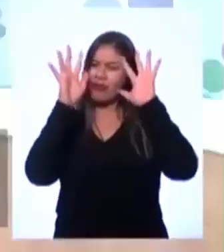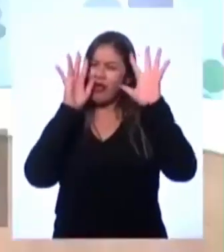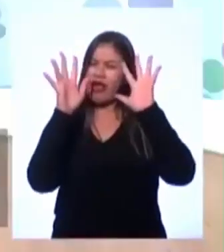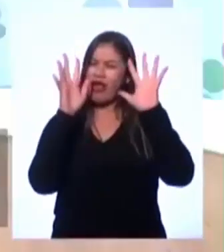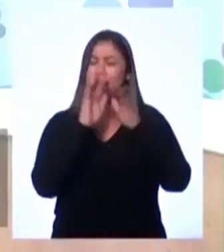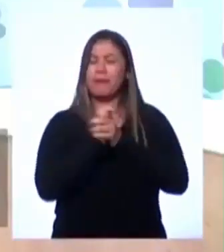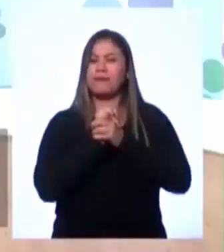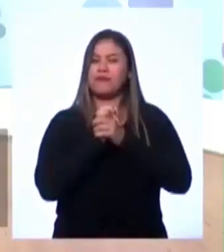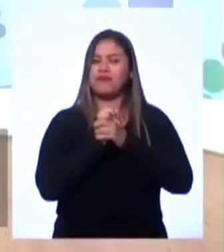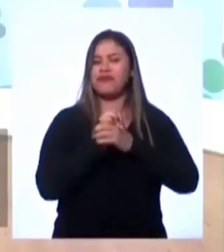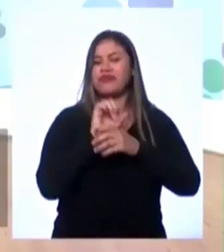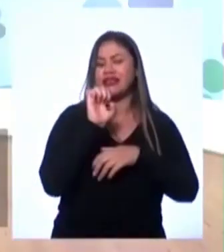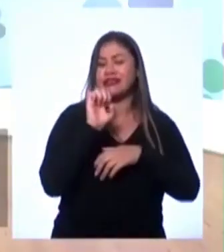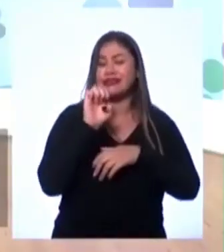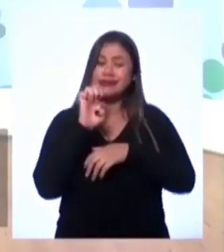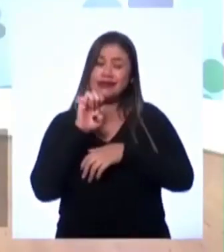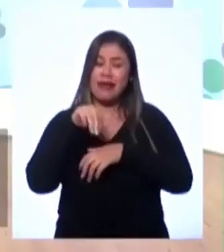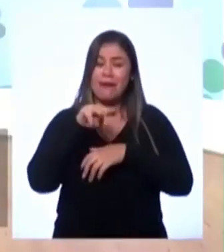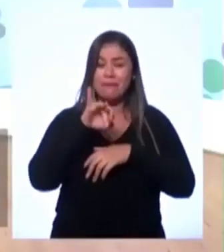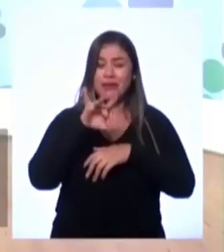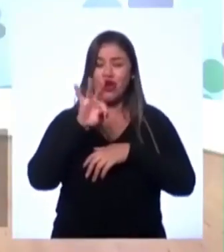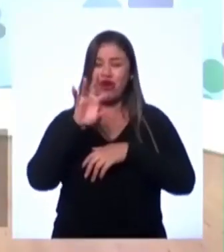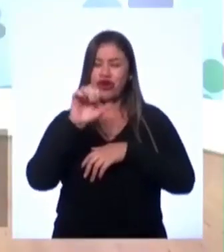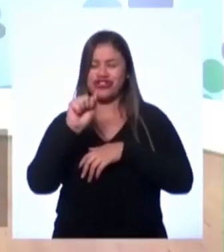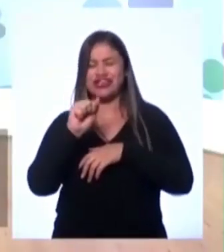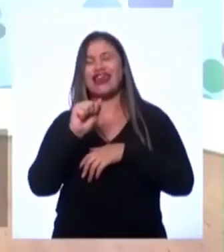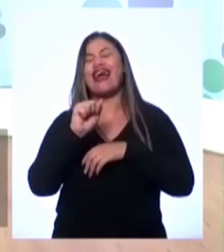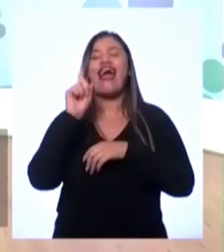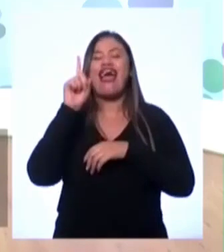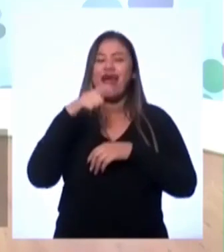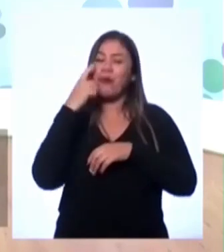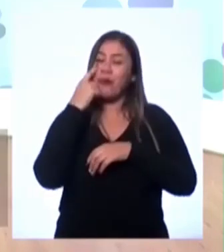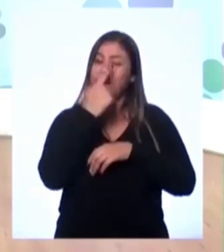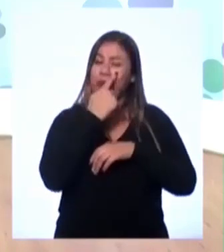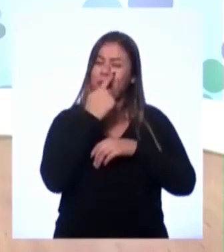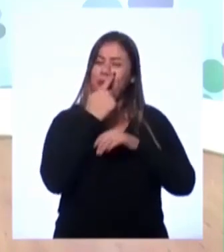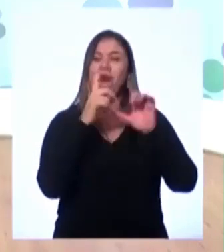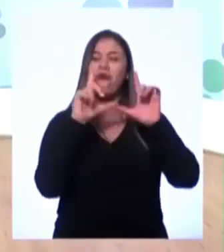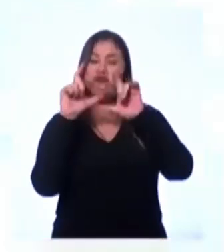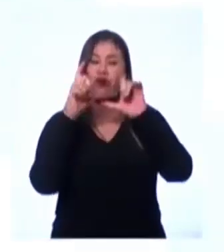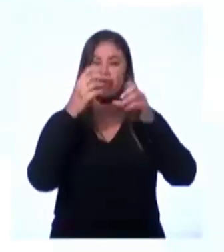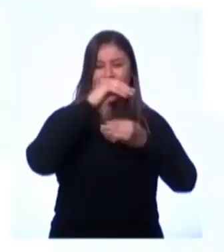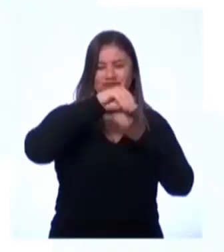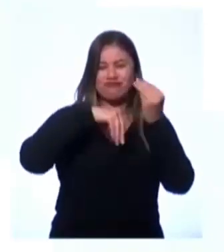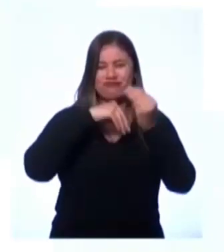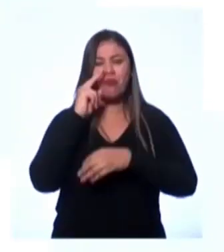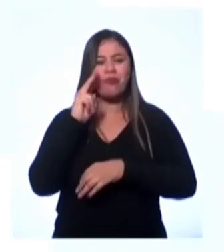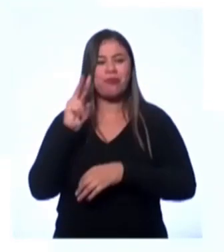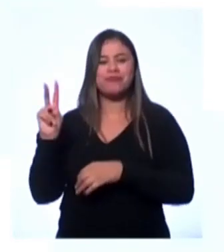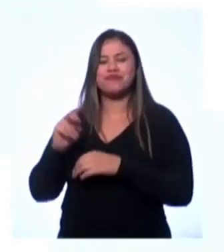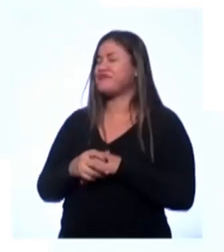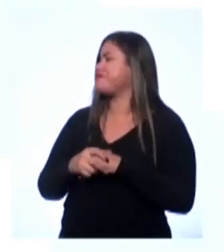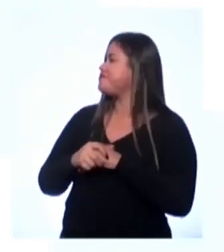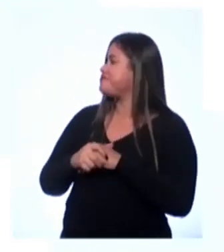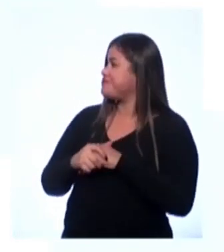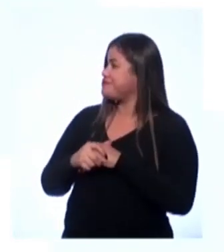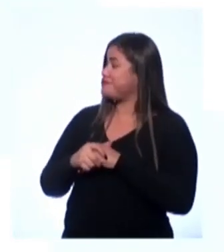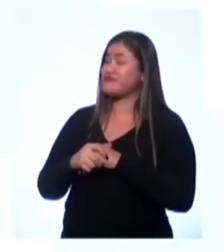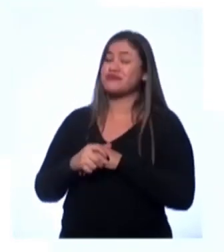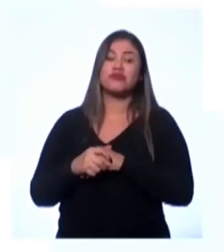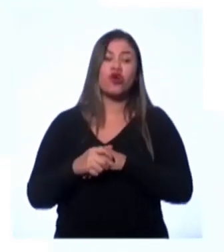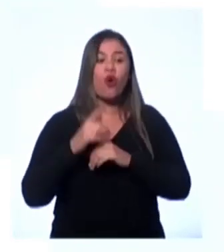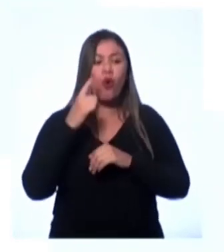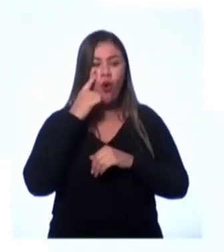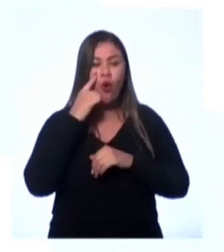na tela aqui para vocês verem, né. Então nós temos no